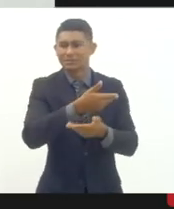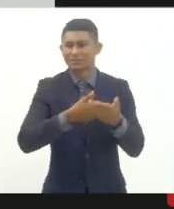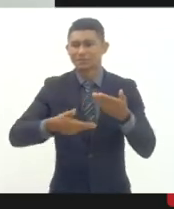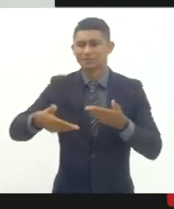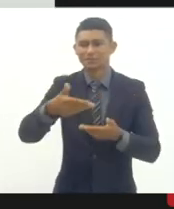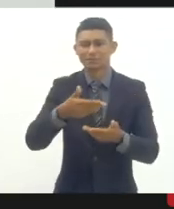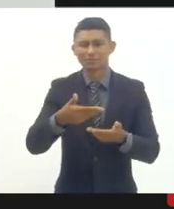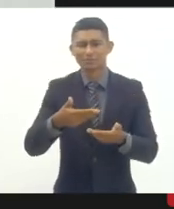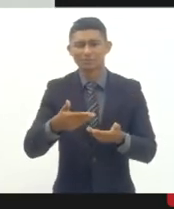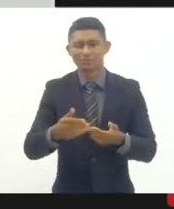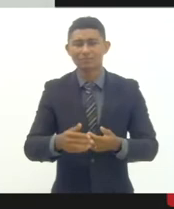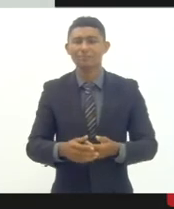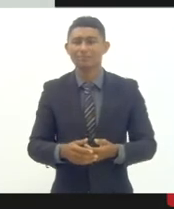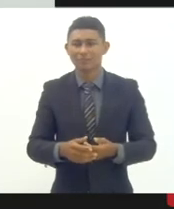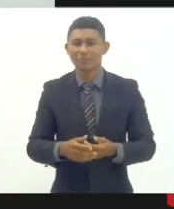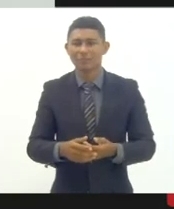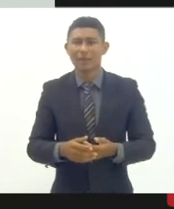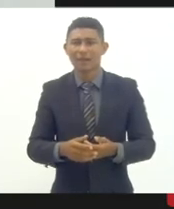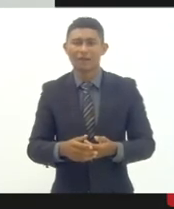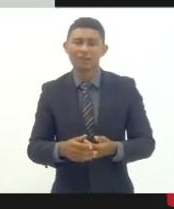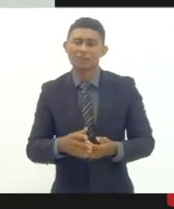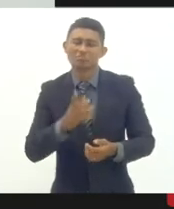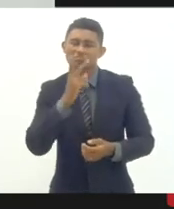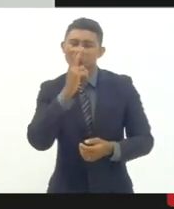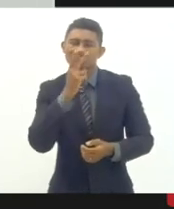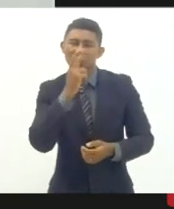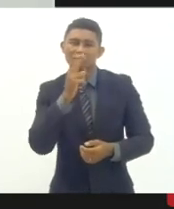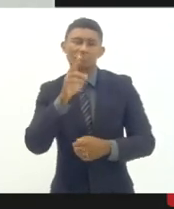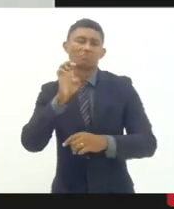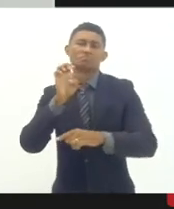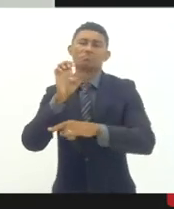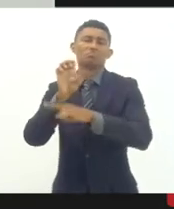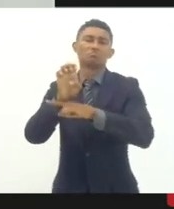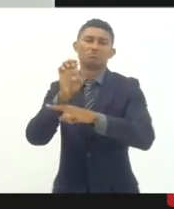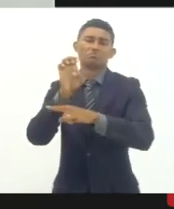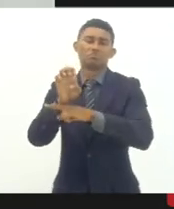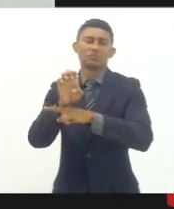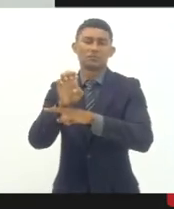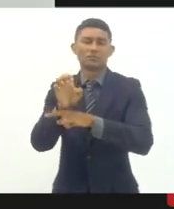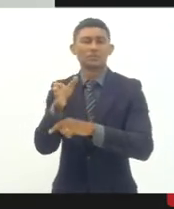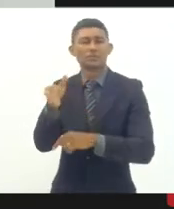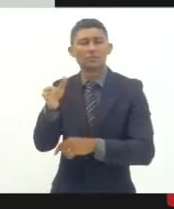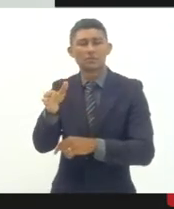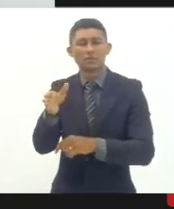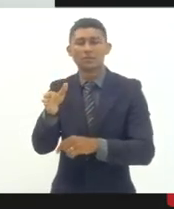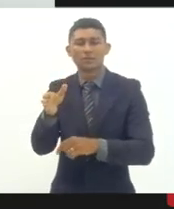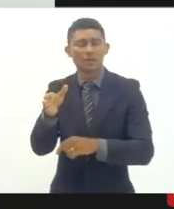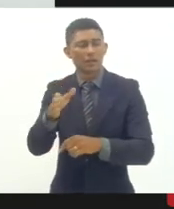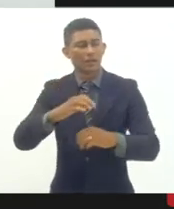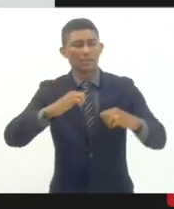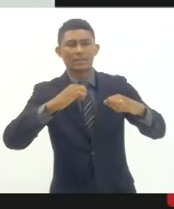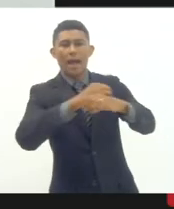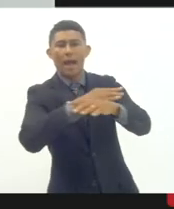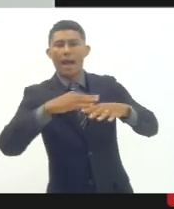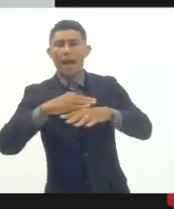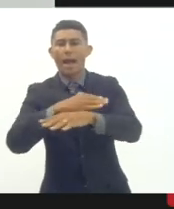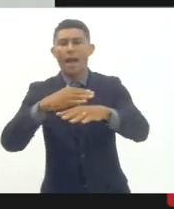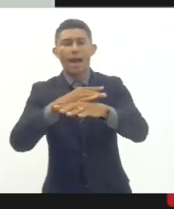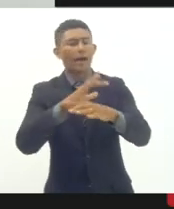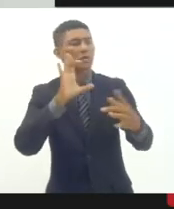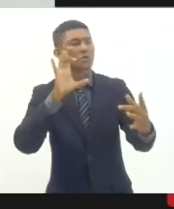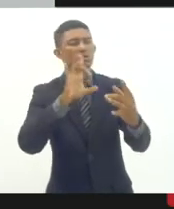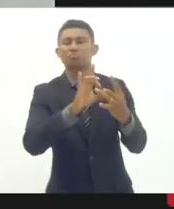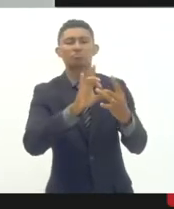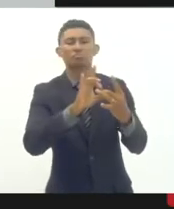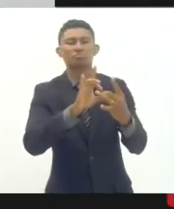realizado a contempo o estado muitas vezes parece muito distante dos municípios o governo